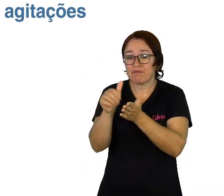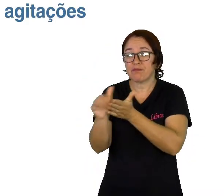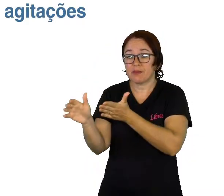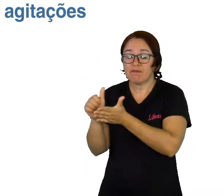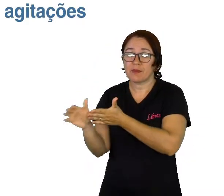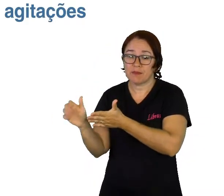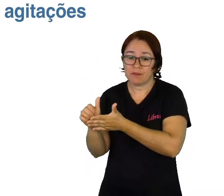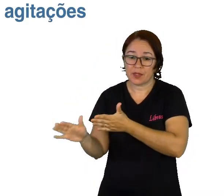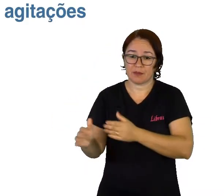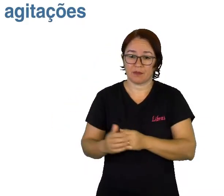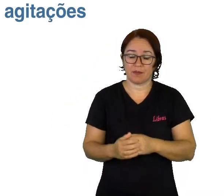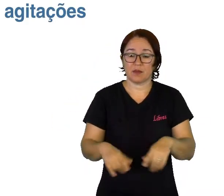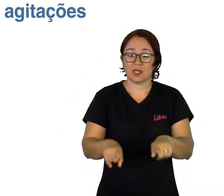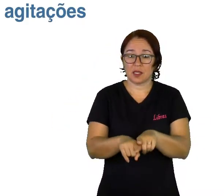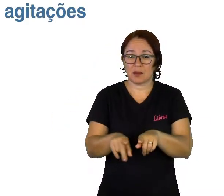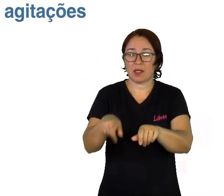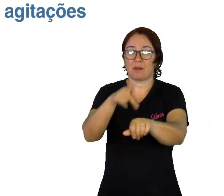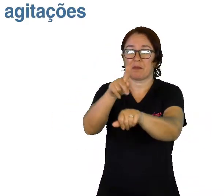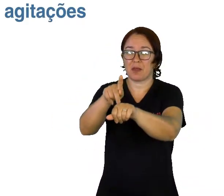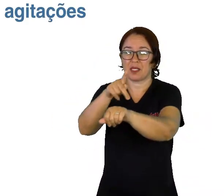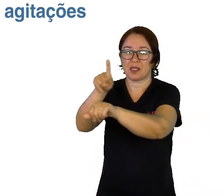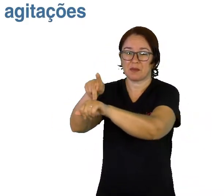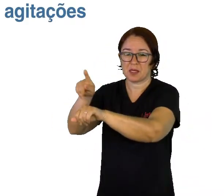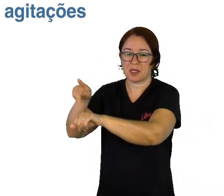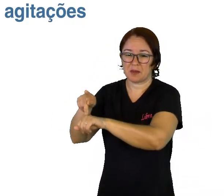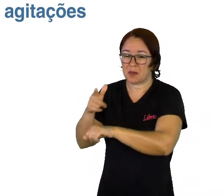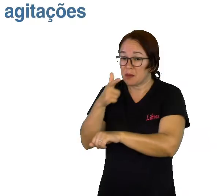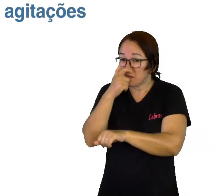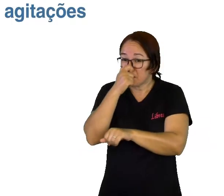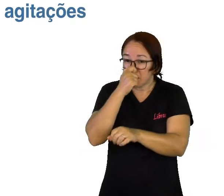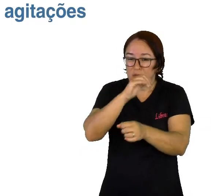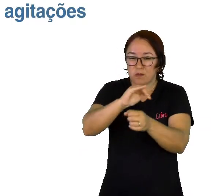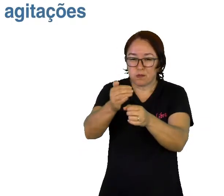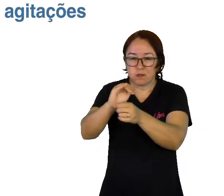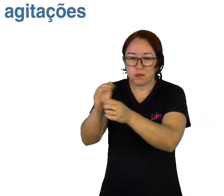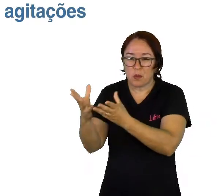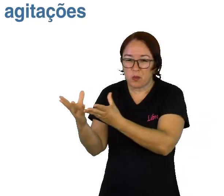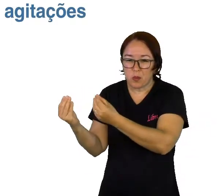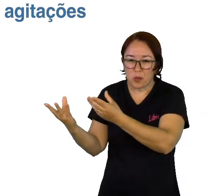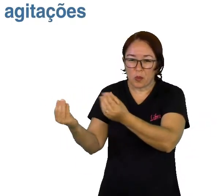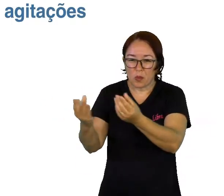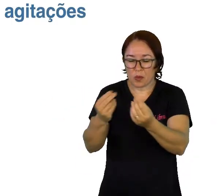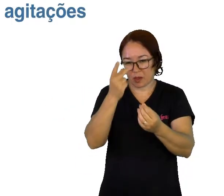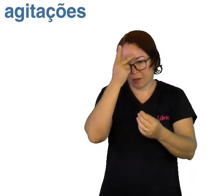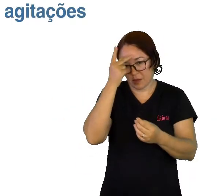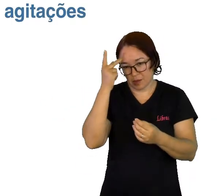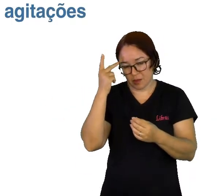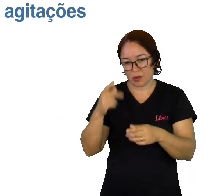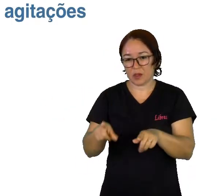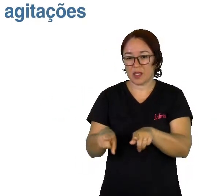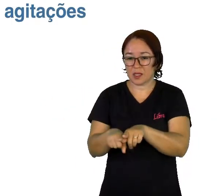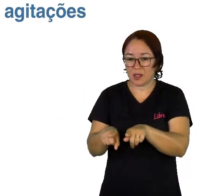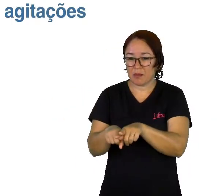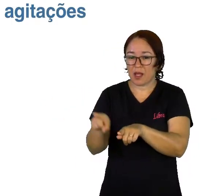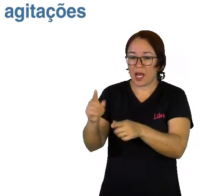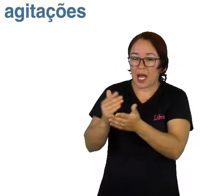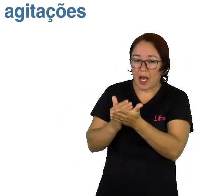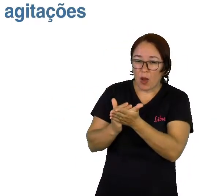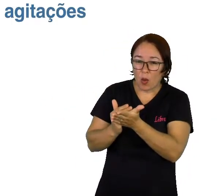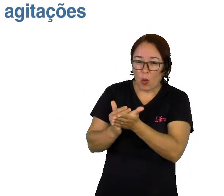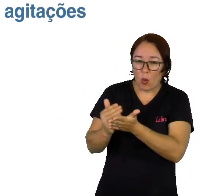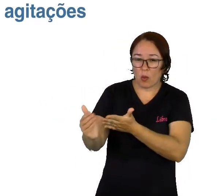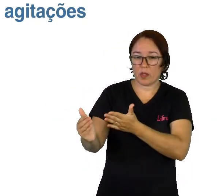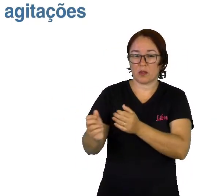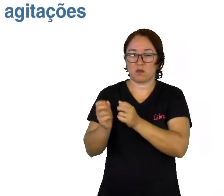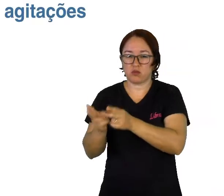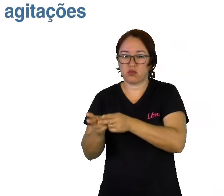cheio, muita gente, a facilitação dos meios de transporte e comunicação e as agitações políticas.